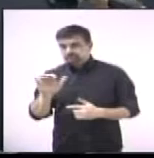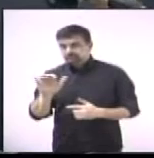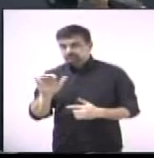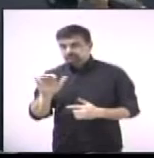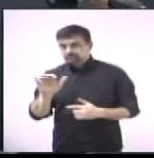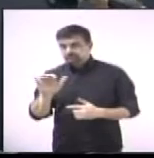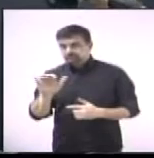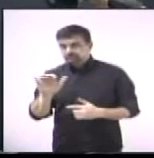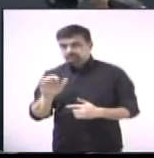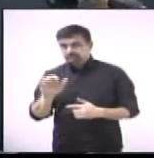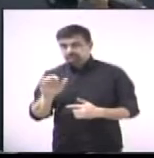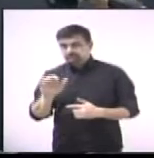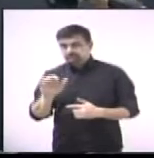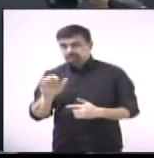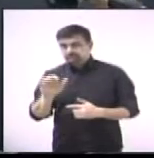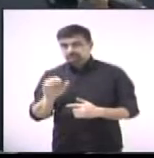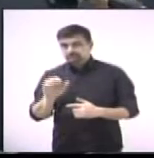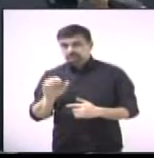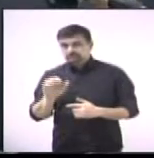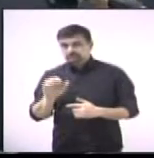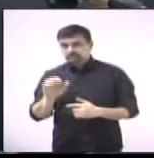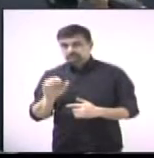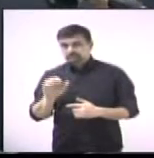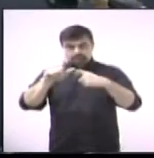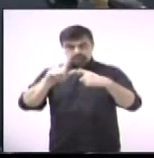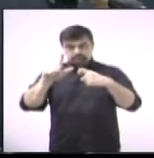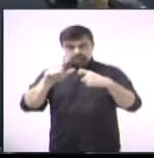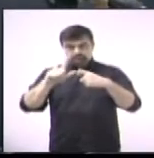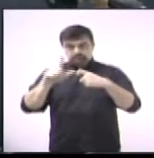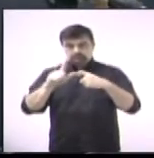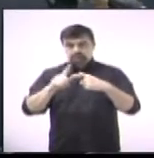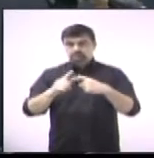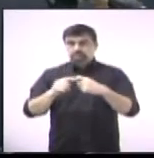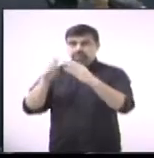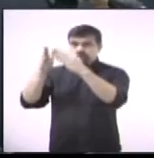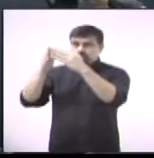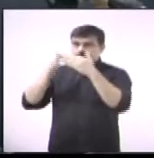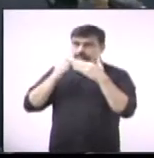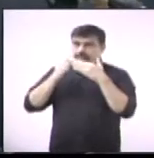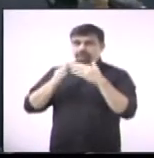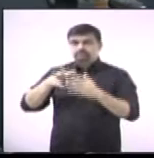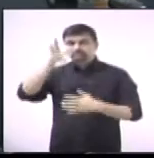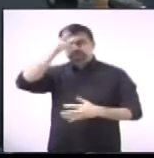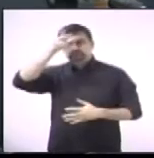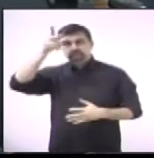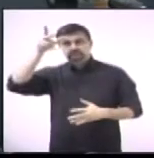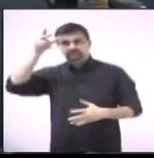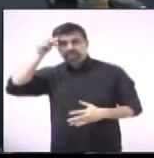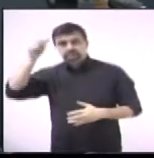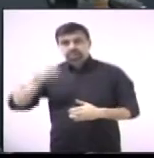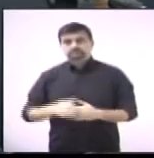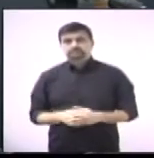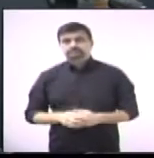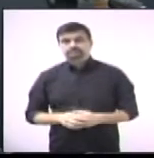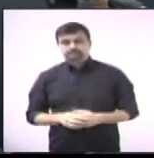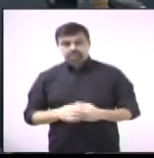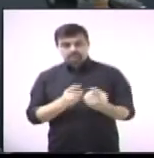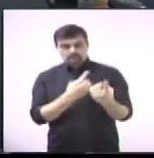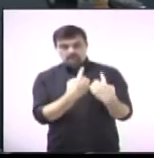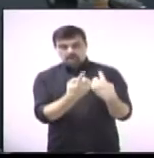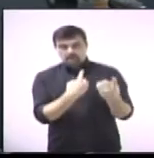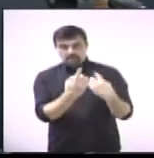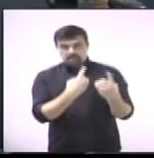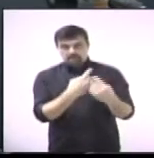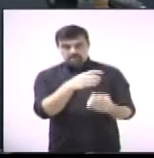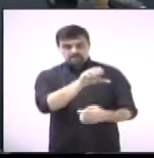360 do vereador Gustavo Iatecola sugere ao executivo a transformar a avenida